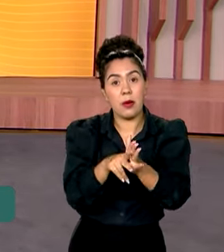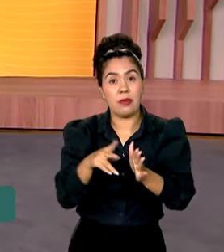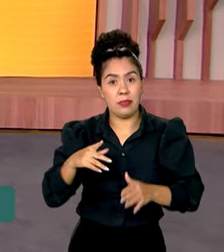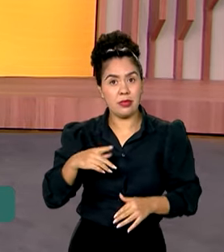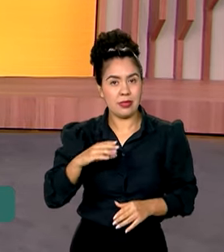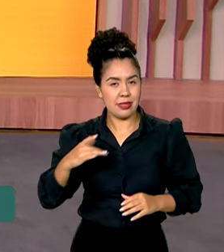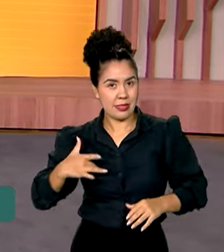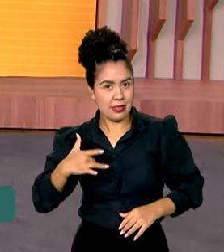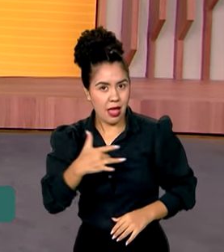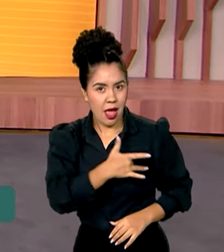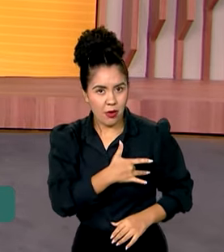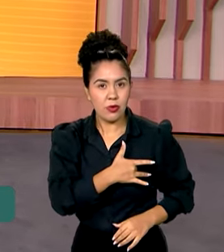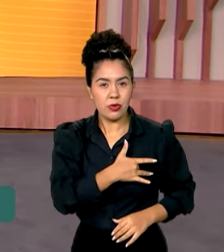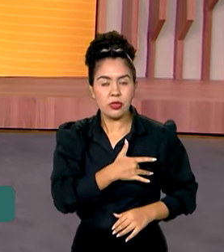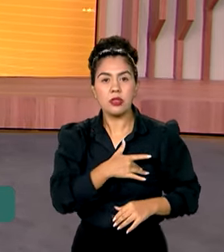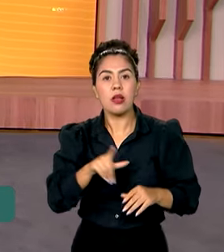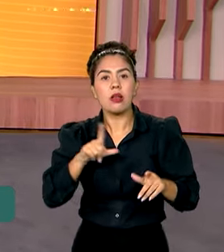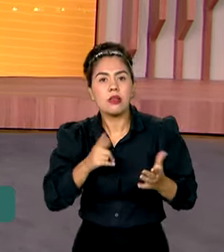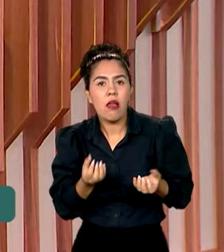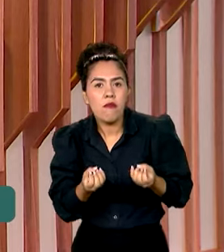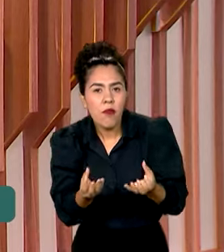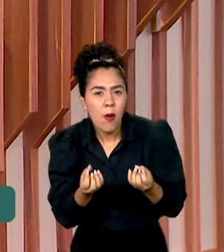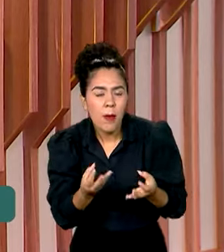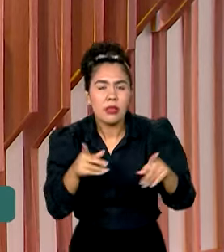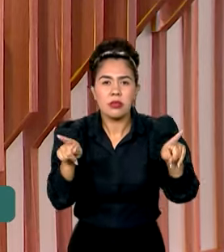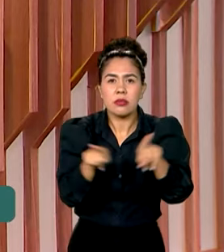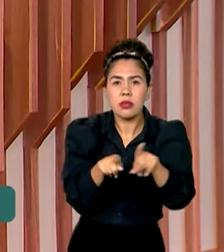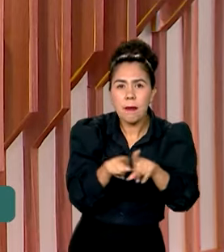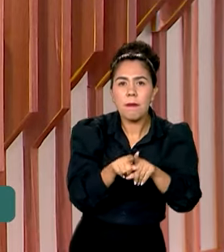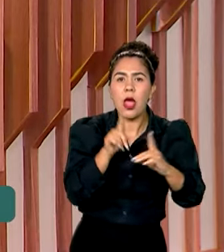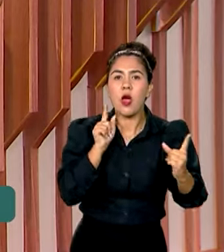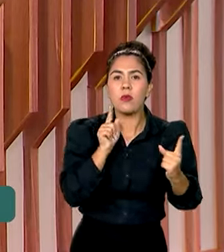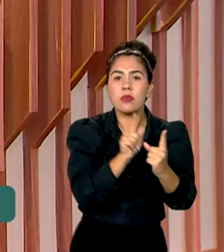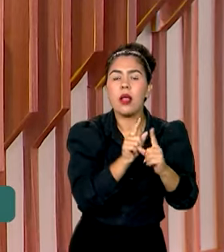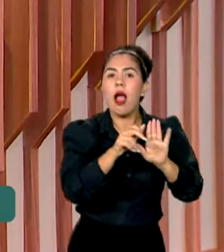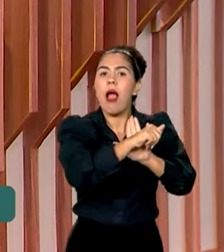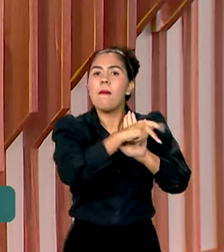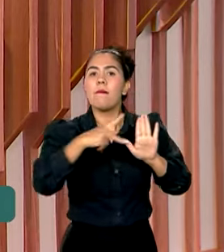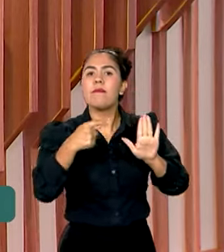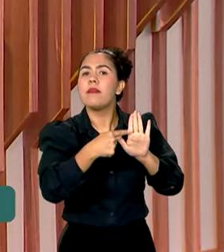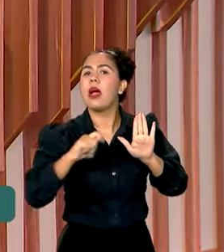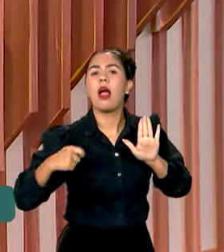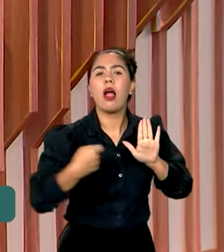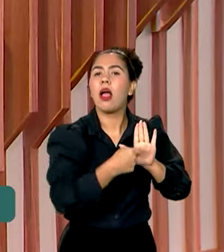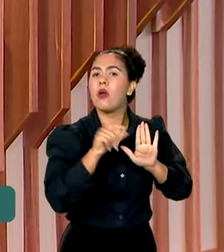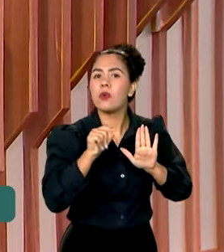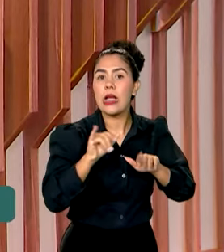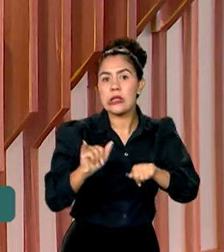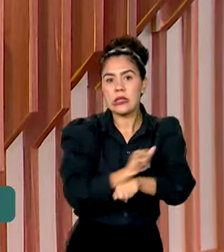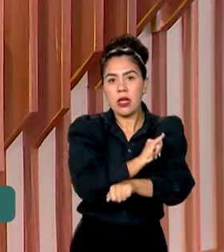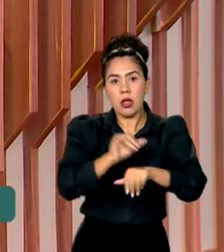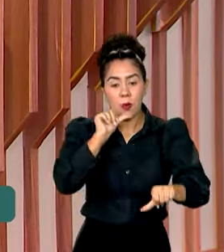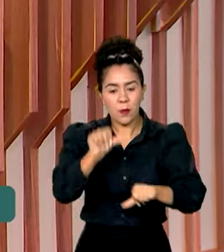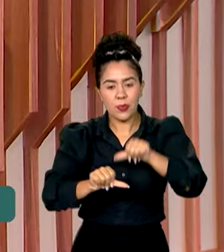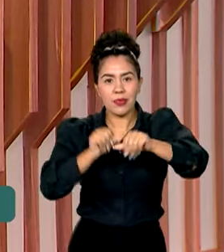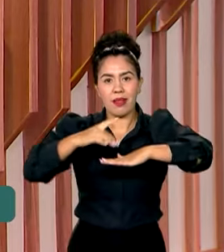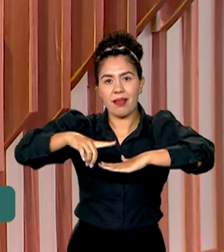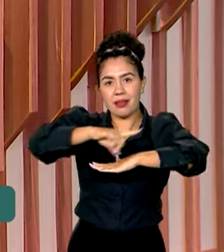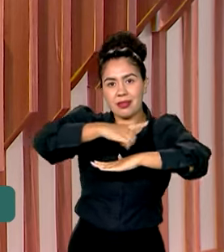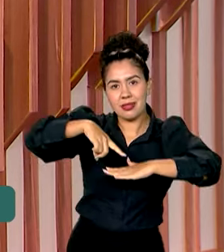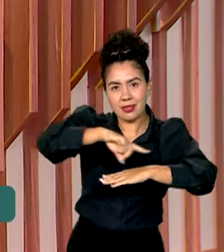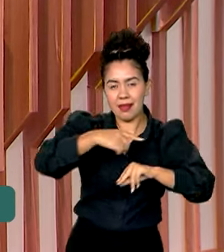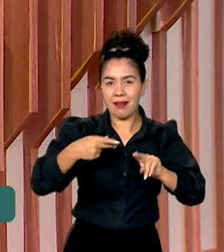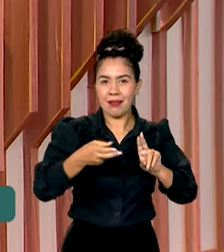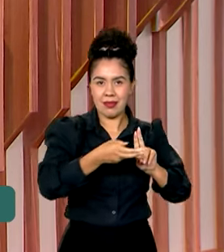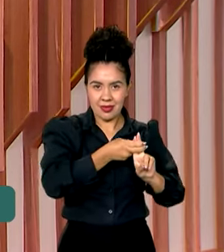vacinas aplicadas e o histórico de consultas. O app faz parte da estratégia de transformação digital do Sistema Único de